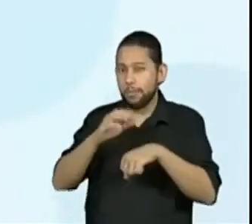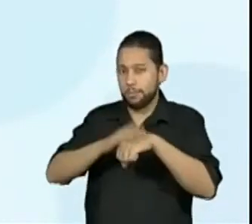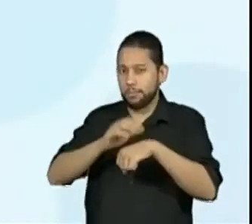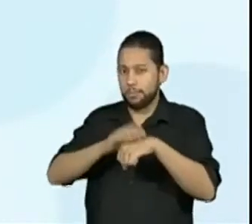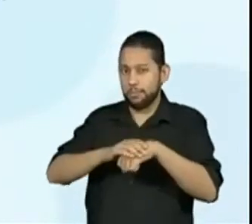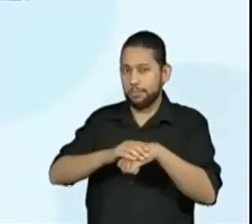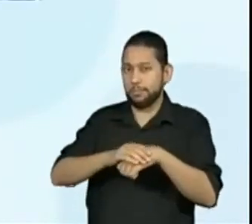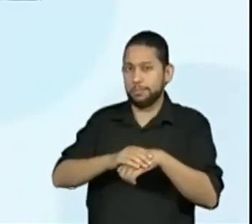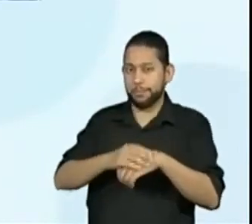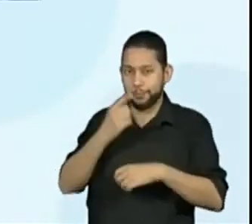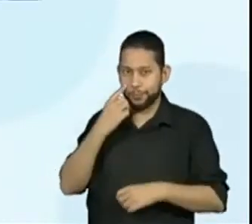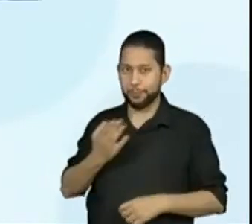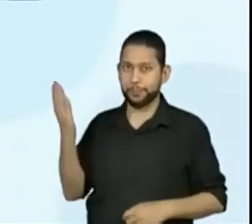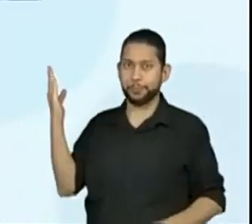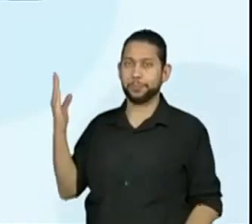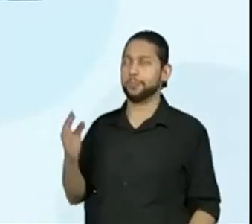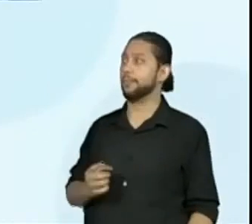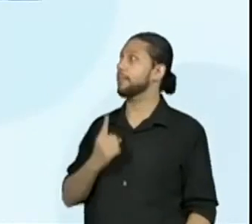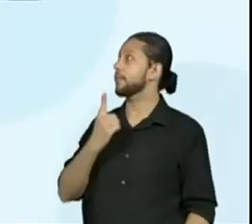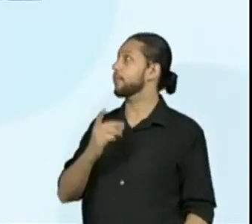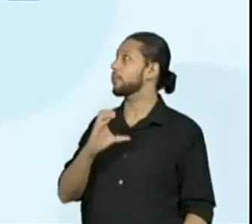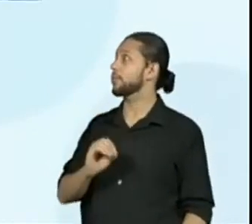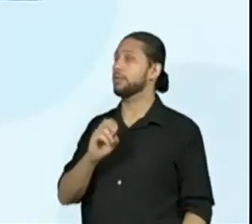105 dividido por 3.